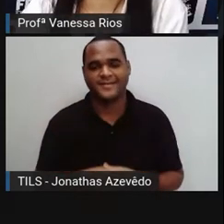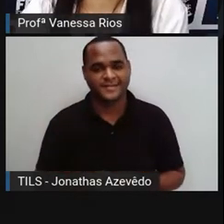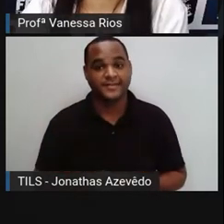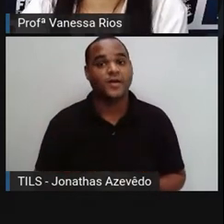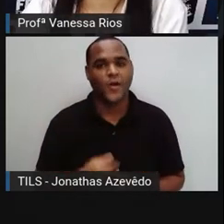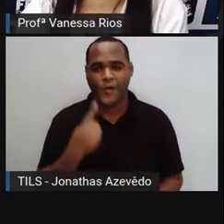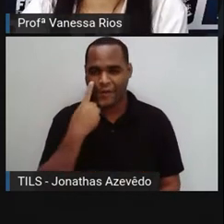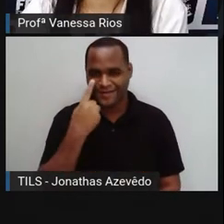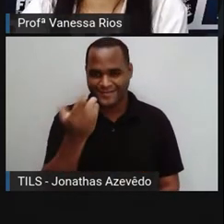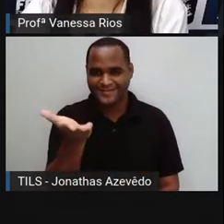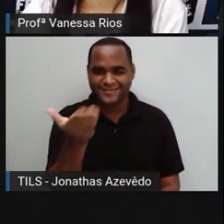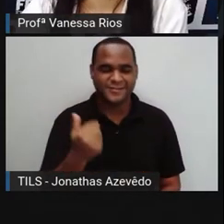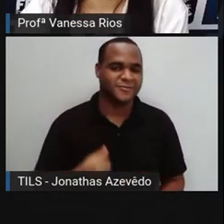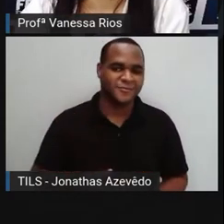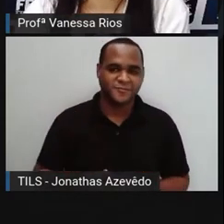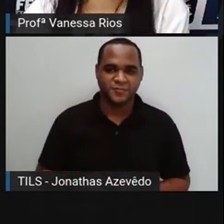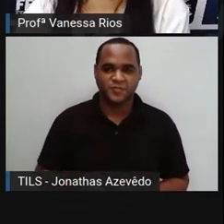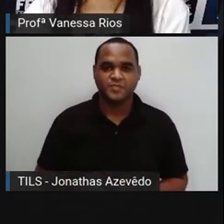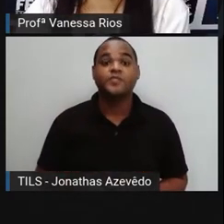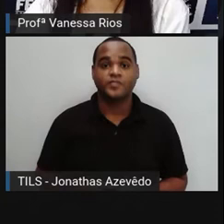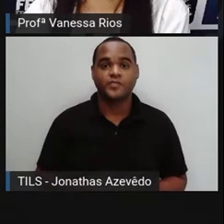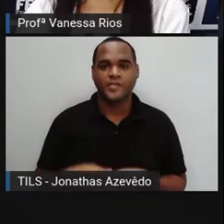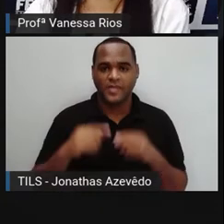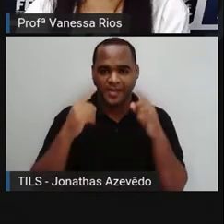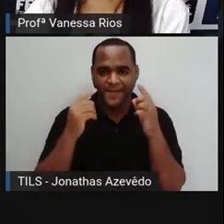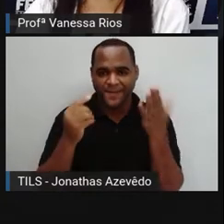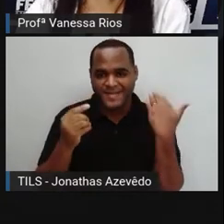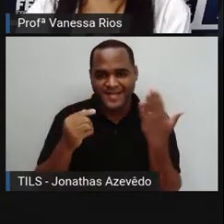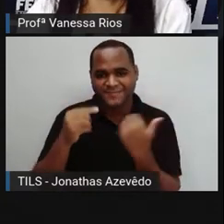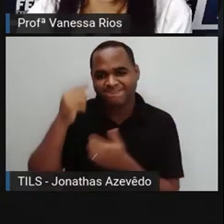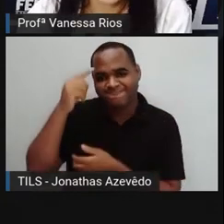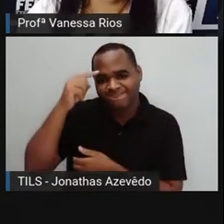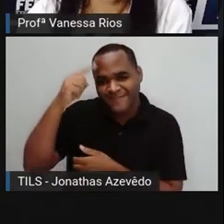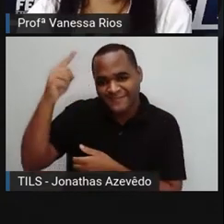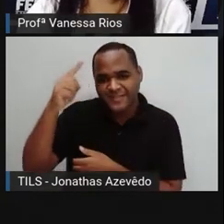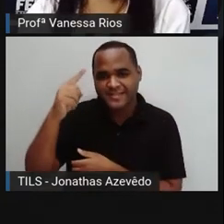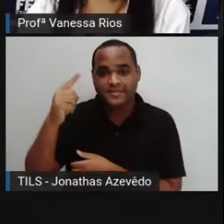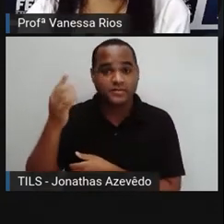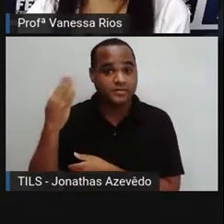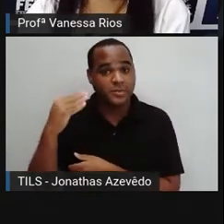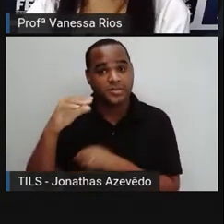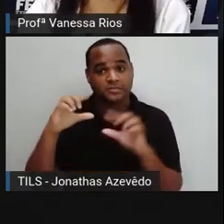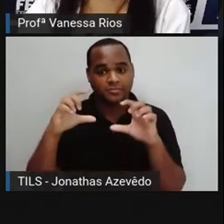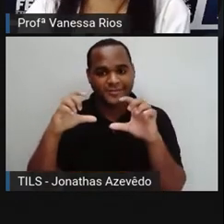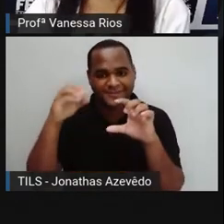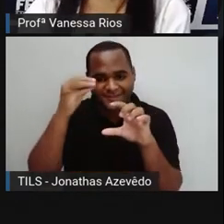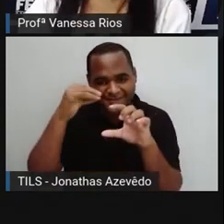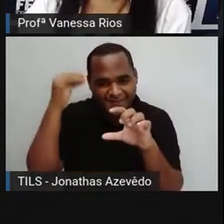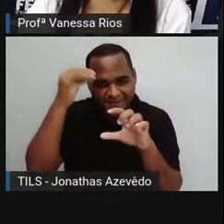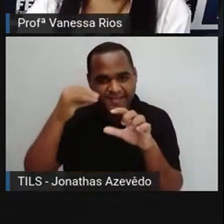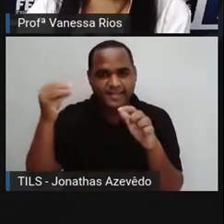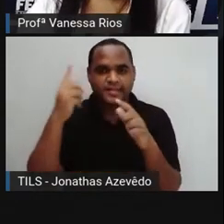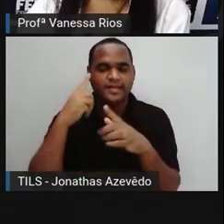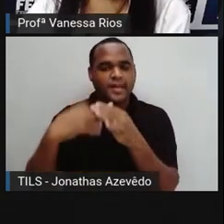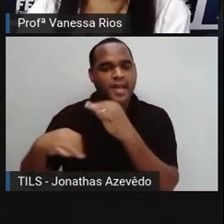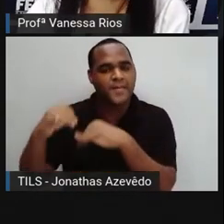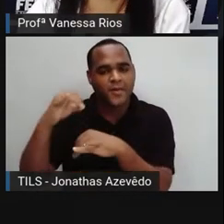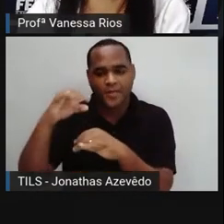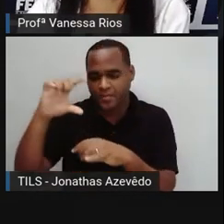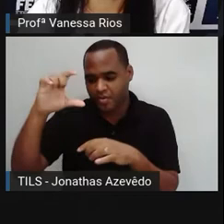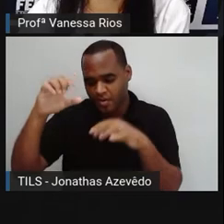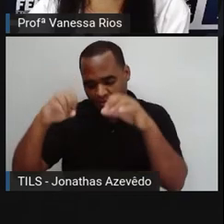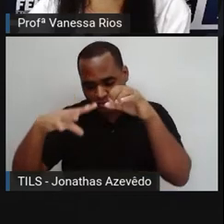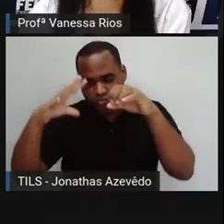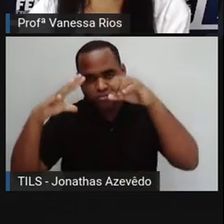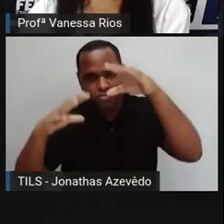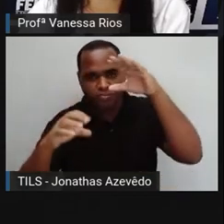Então, olhem só. As primeiras experiências fotográficas de químicos e alquimistas datam de cerca